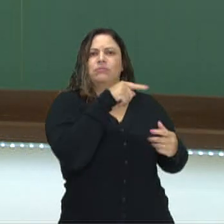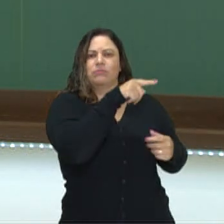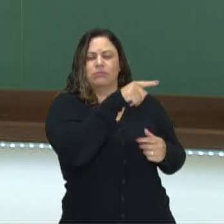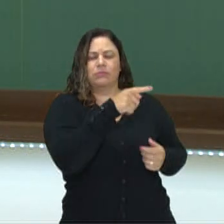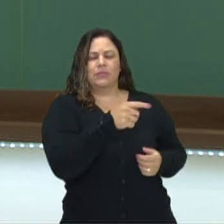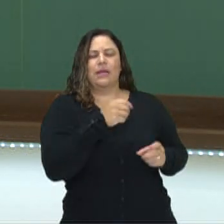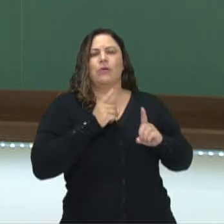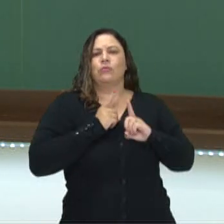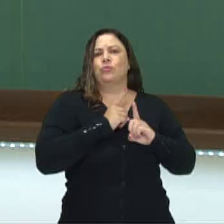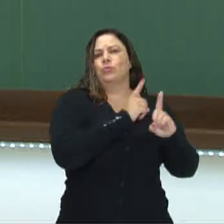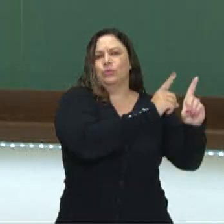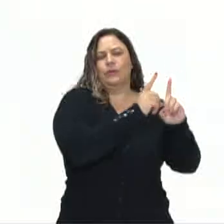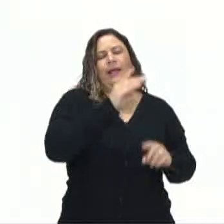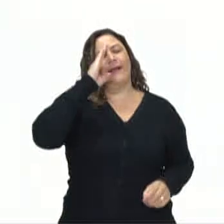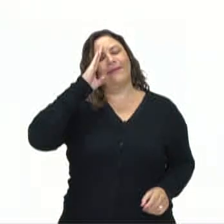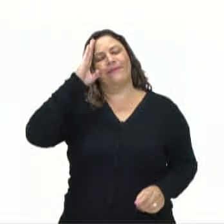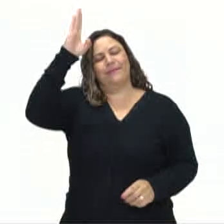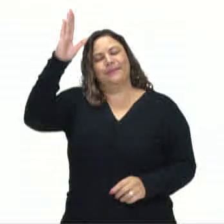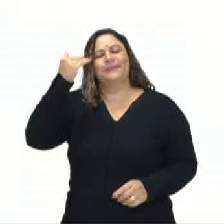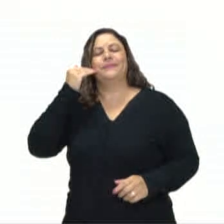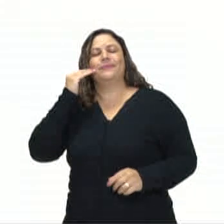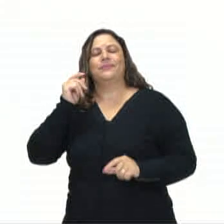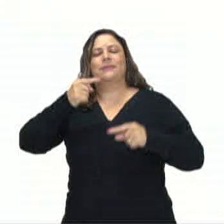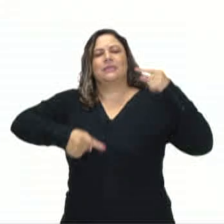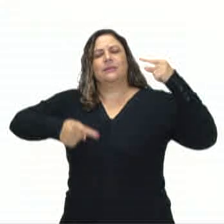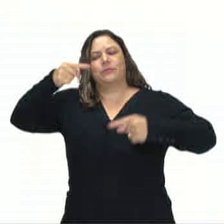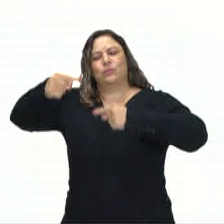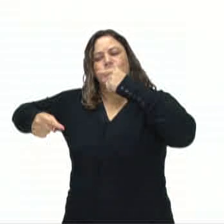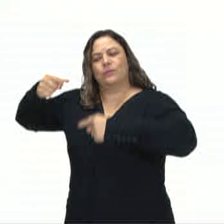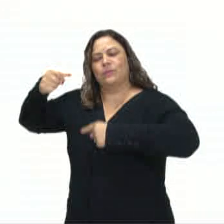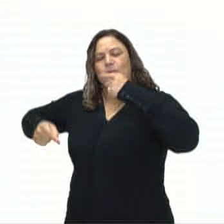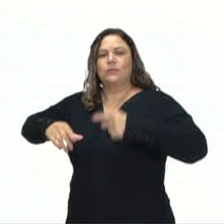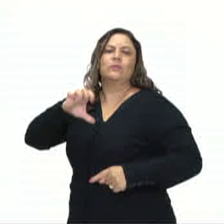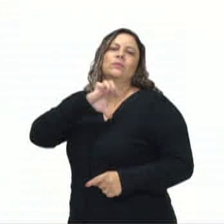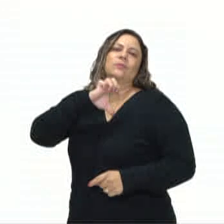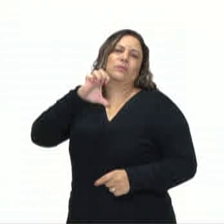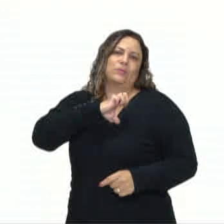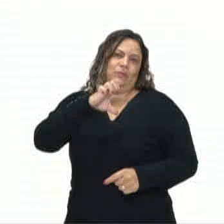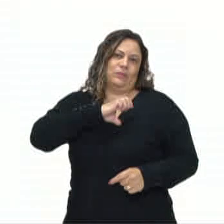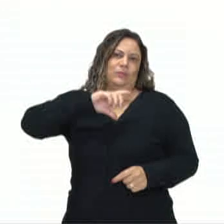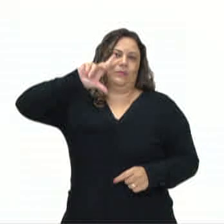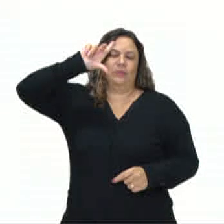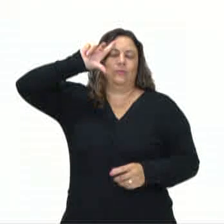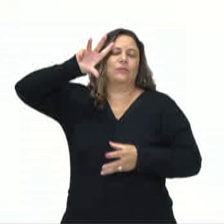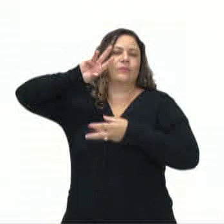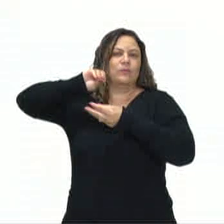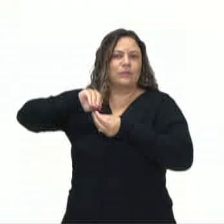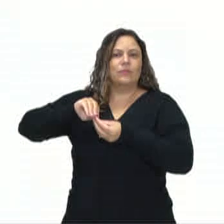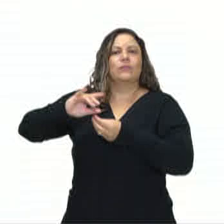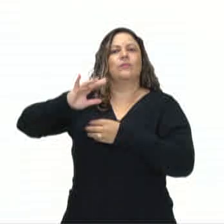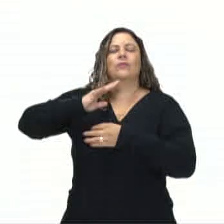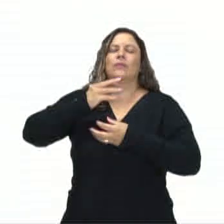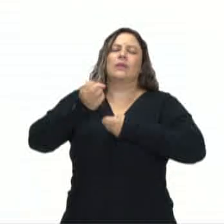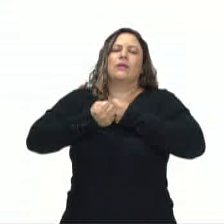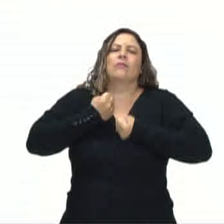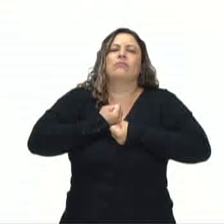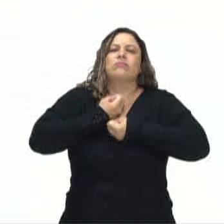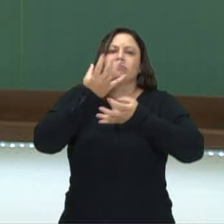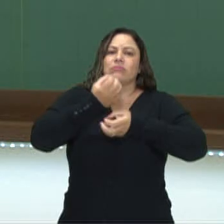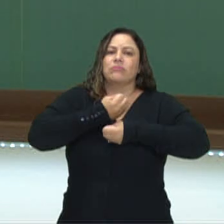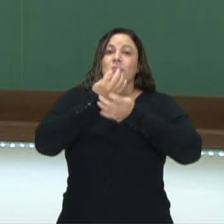fundamental para a compreensão da política, da ética, da lógica, da retórica. Fundou o Liceu,